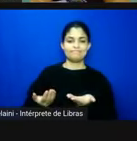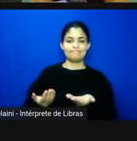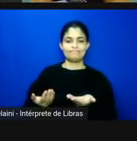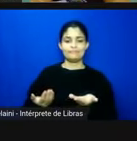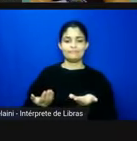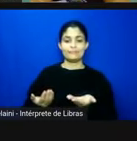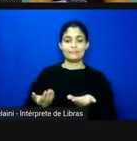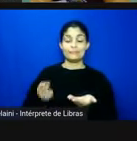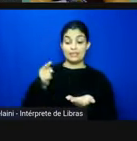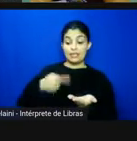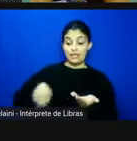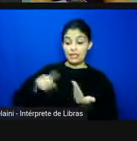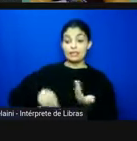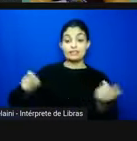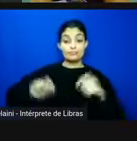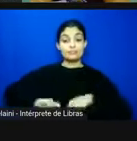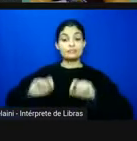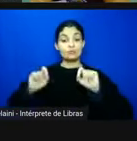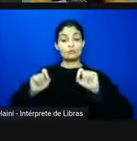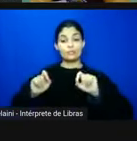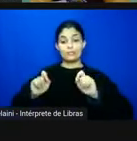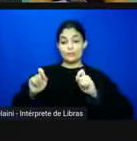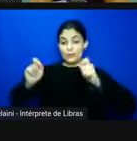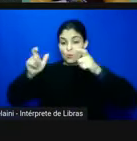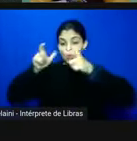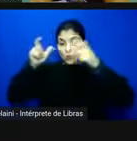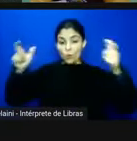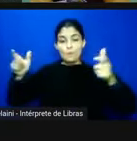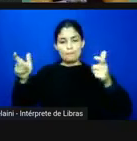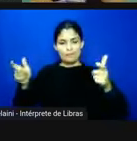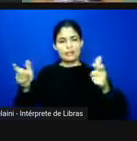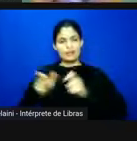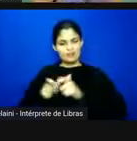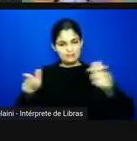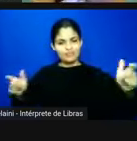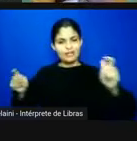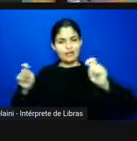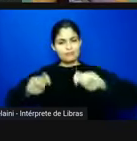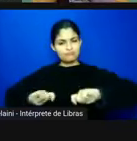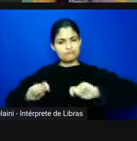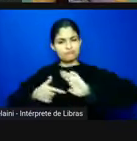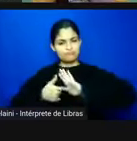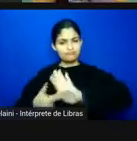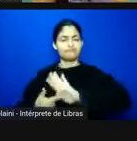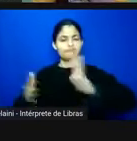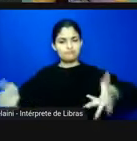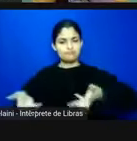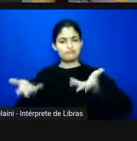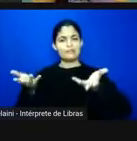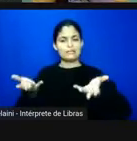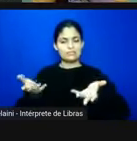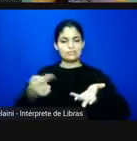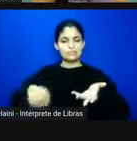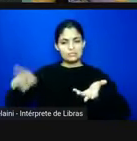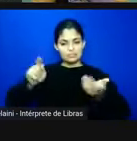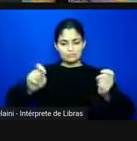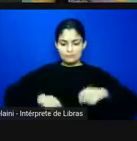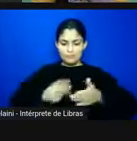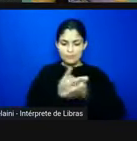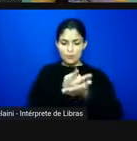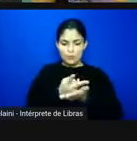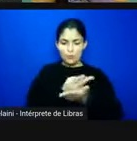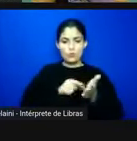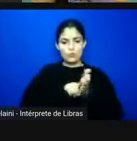então que ampliar né potencializar aquilo que já está muitas